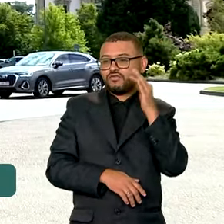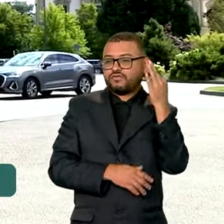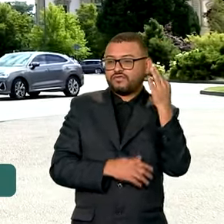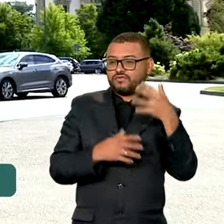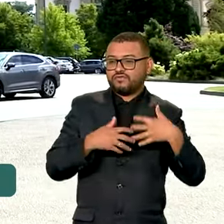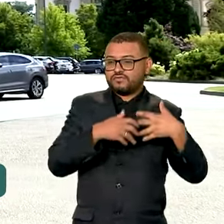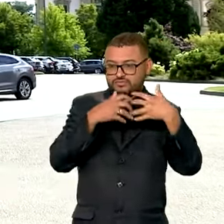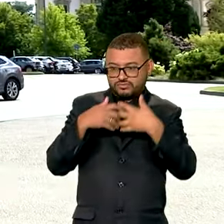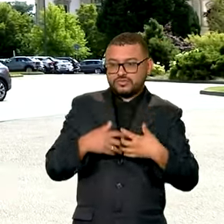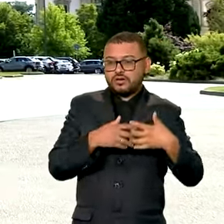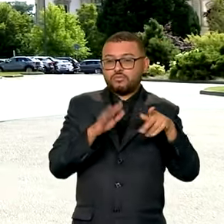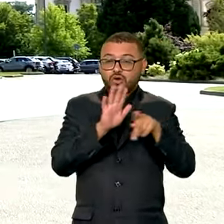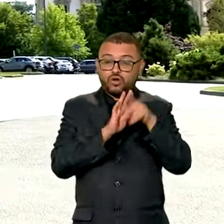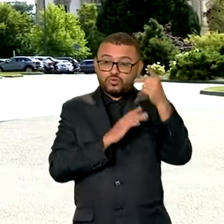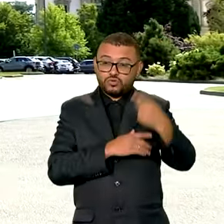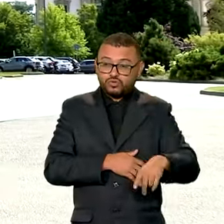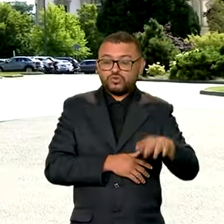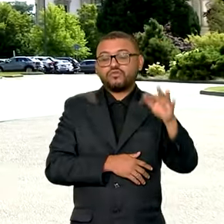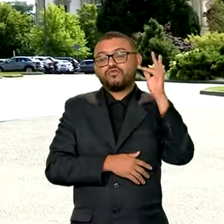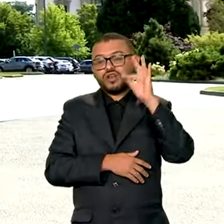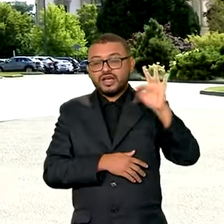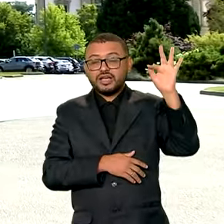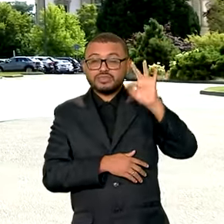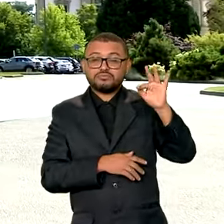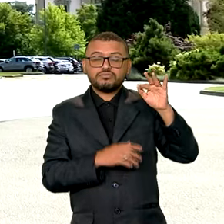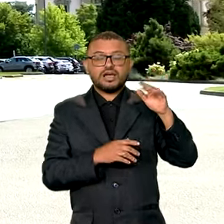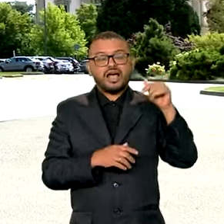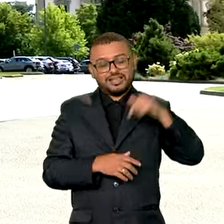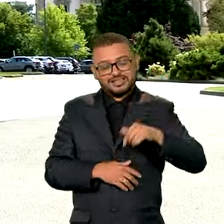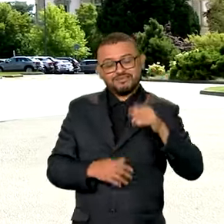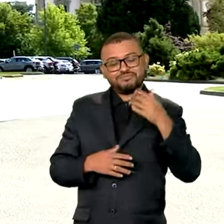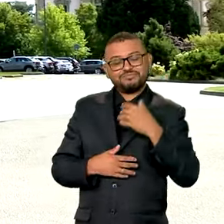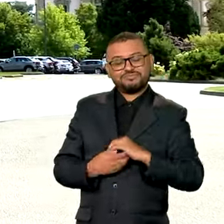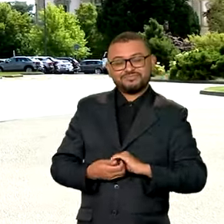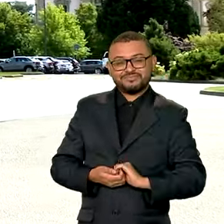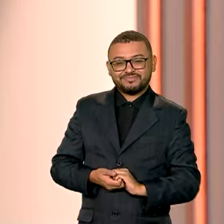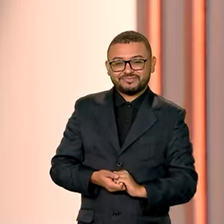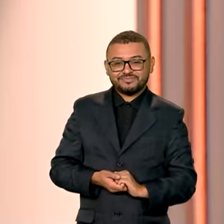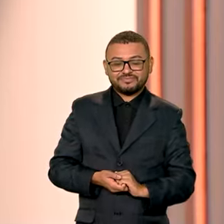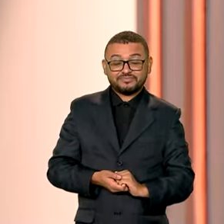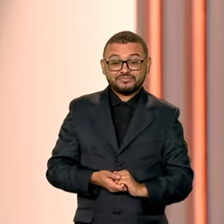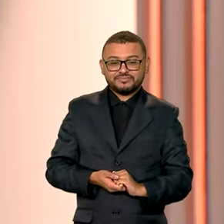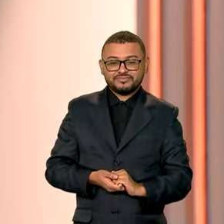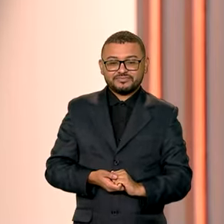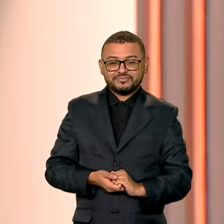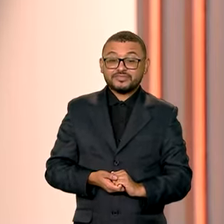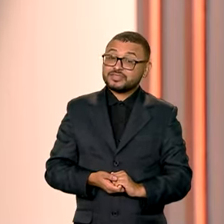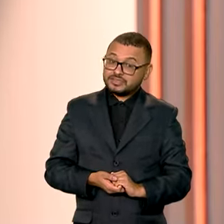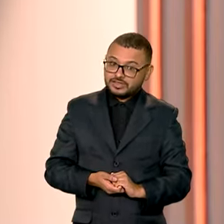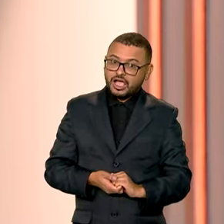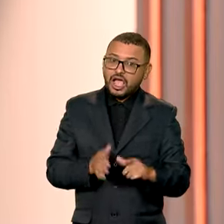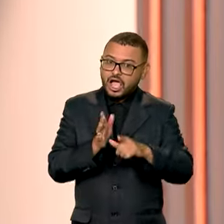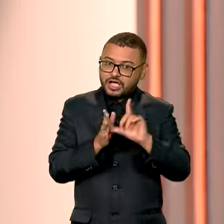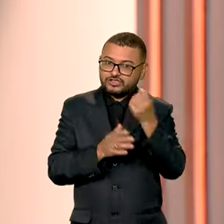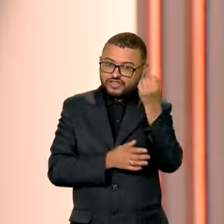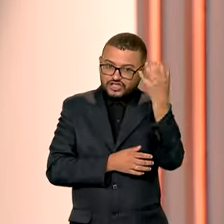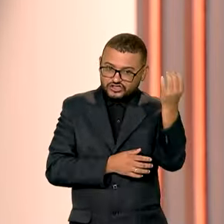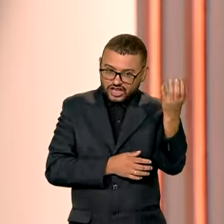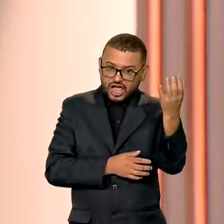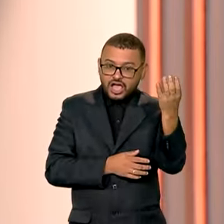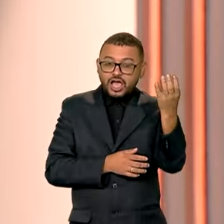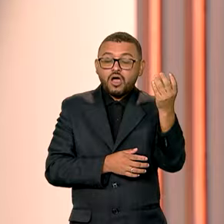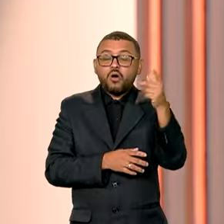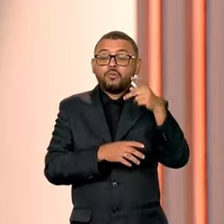Itália, Japão e Reino Unido. De Genebra, na Suíça, Gabriela Noronha. Pois é, e antes de partir para esta